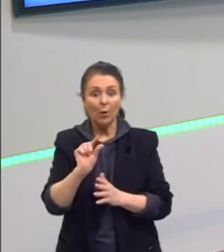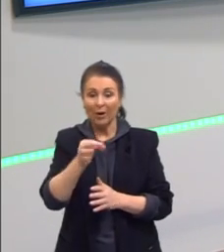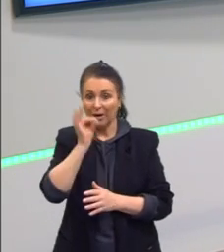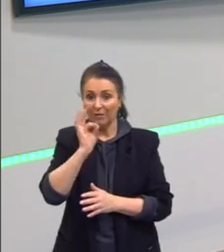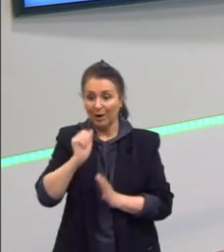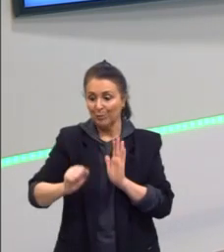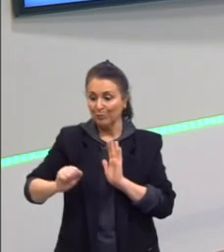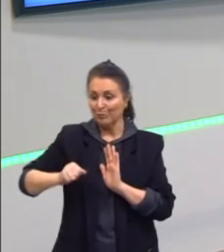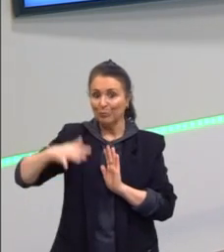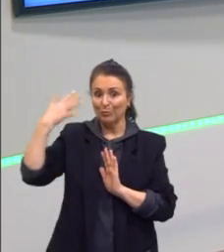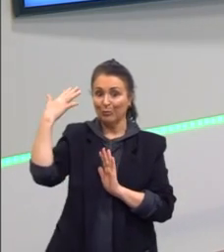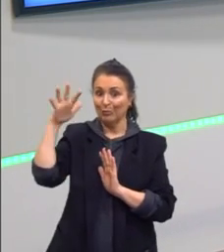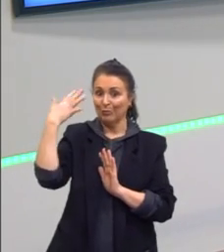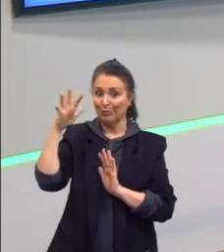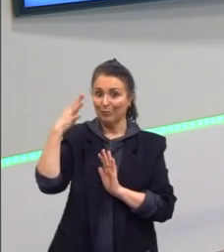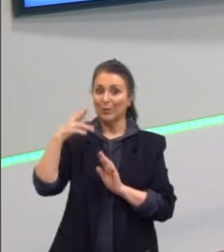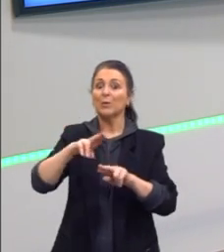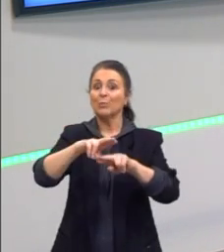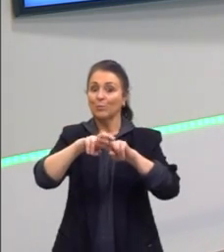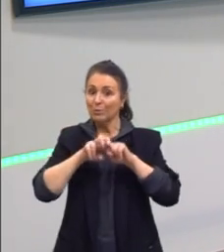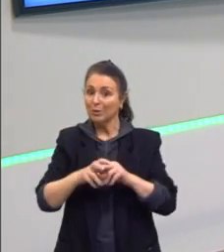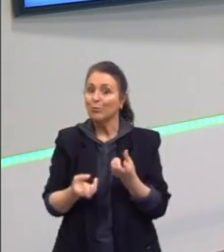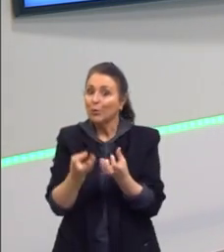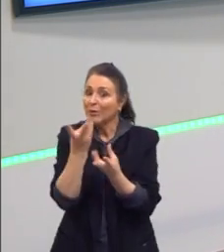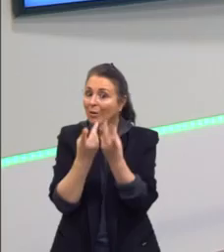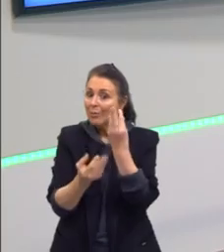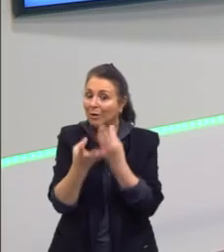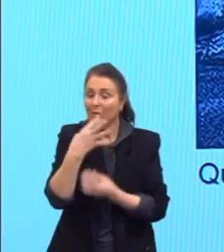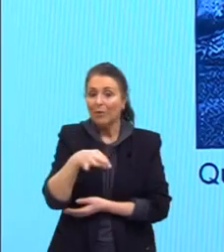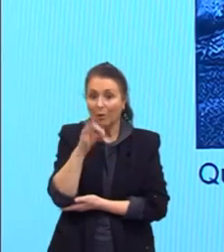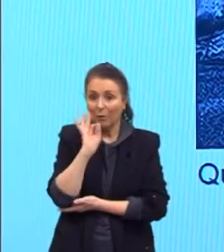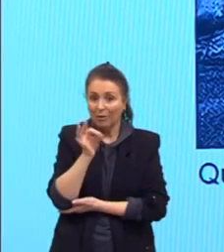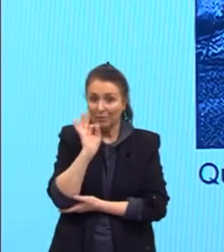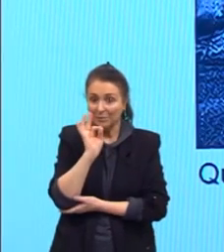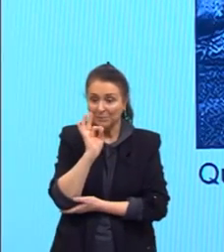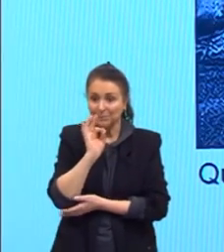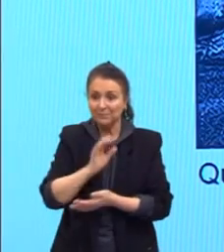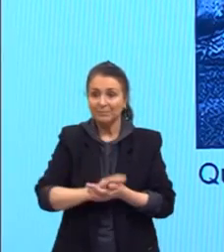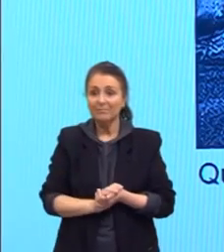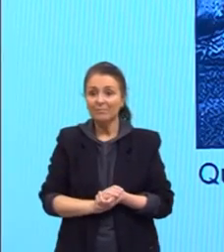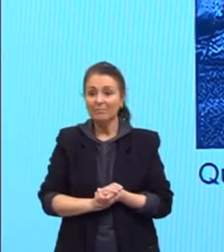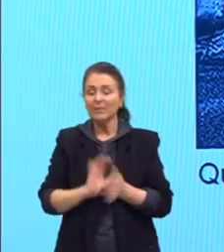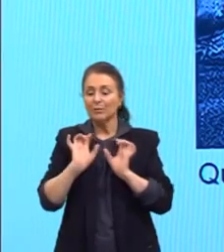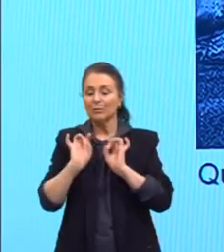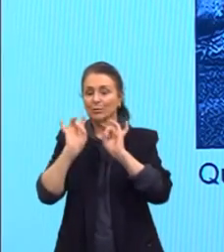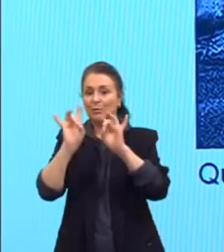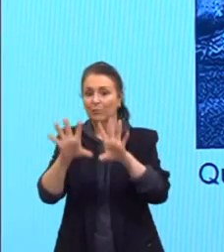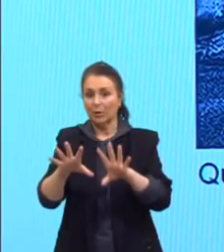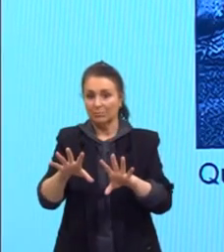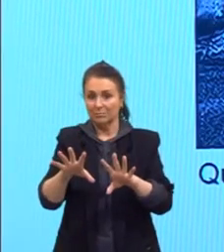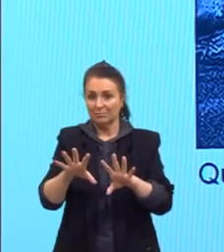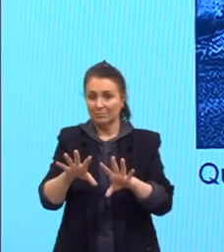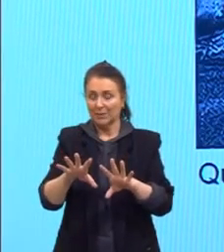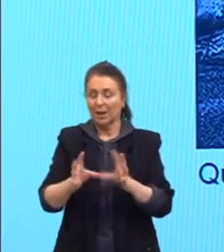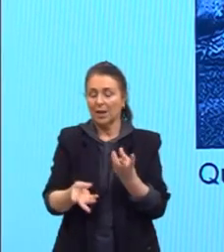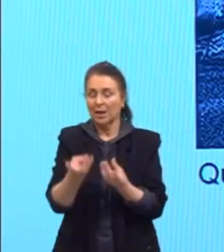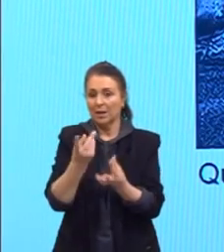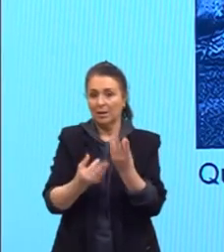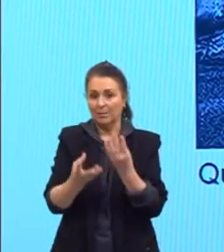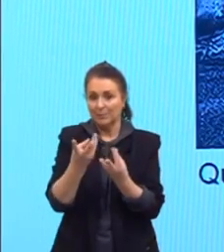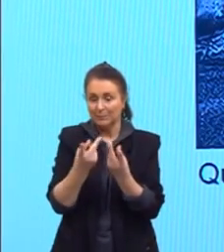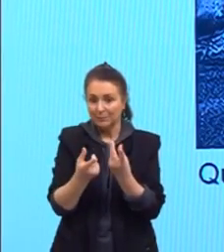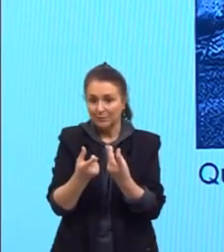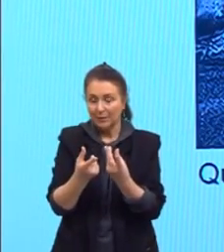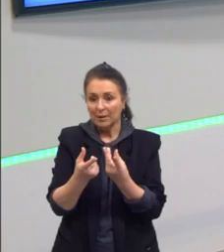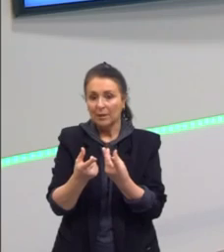elevado, justamente tirando o café do local, tá? Do mercado aí, tá, meninos e meninas.